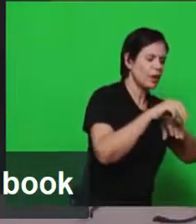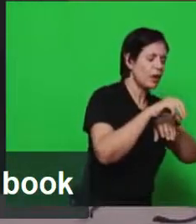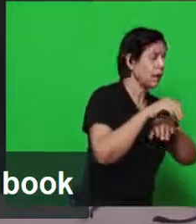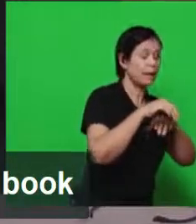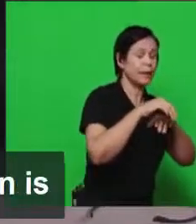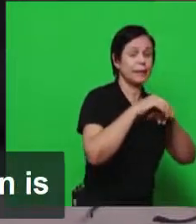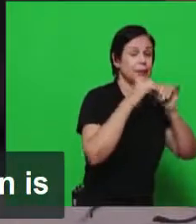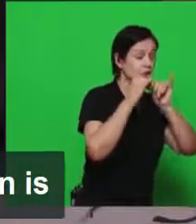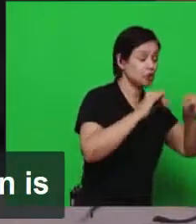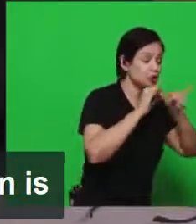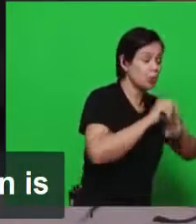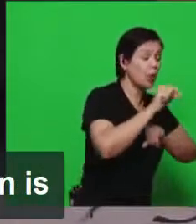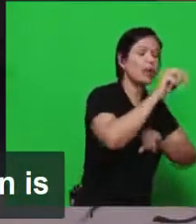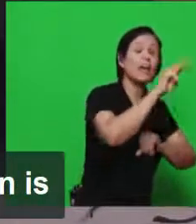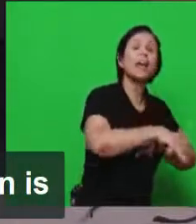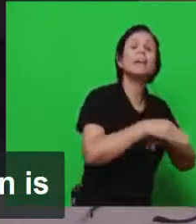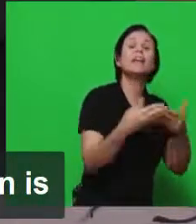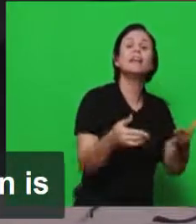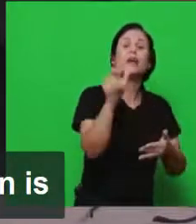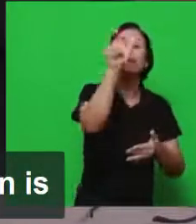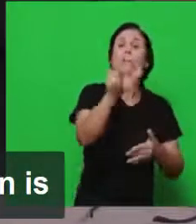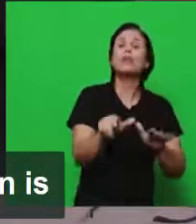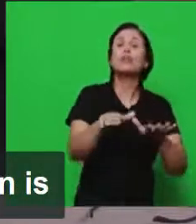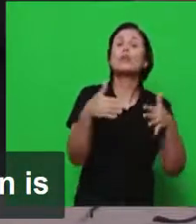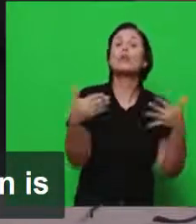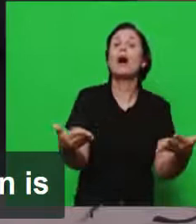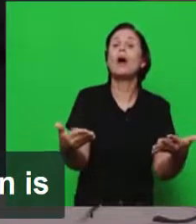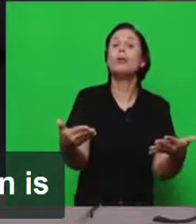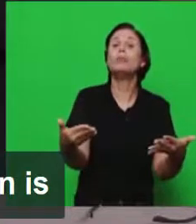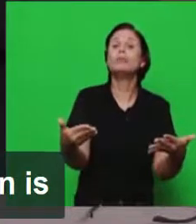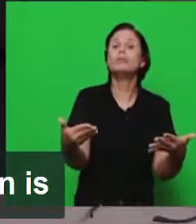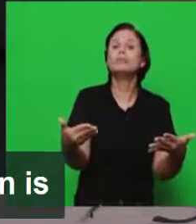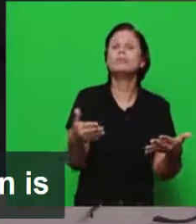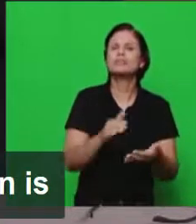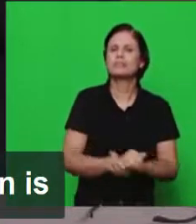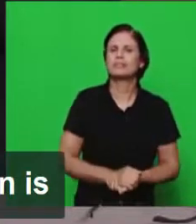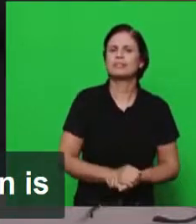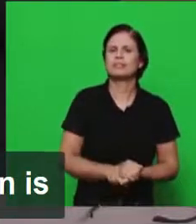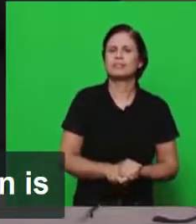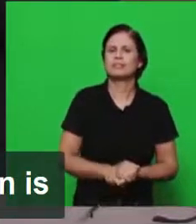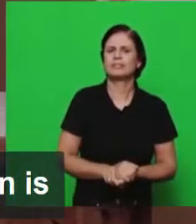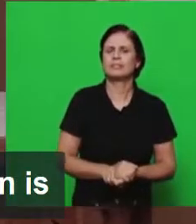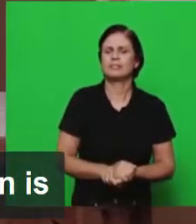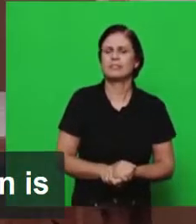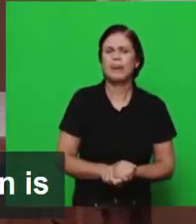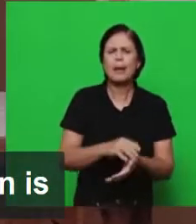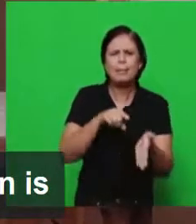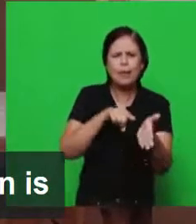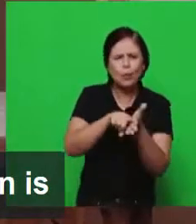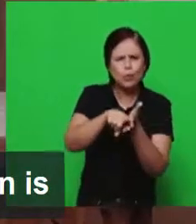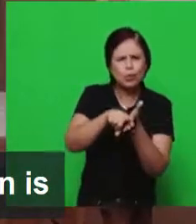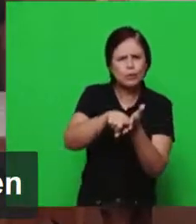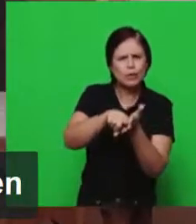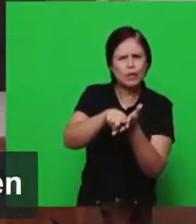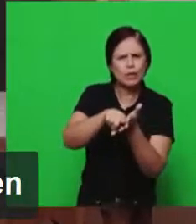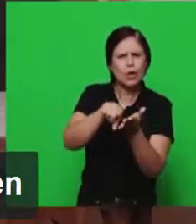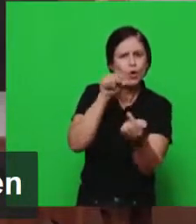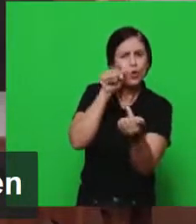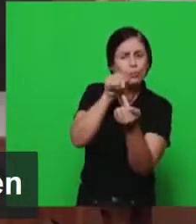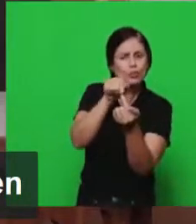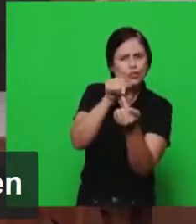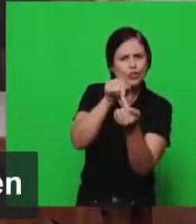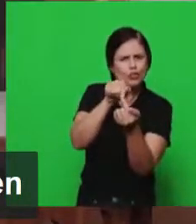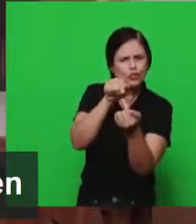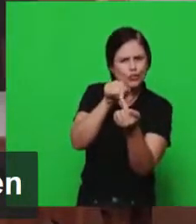e 3 do livro de Apocalipse. O centro da pergunta está numa